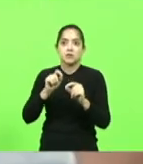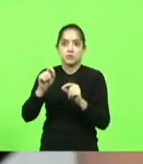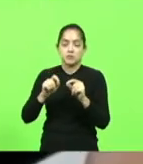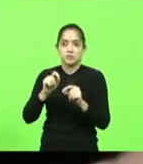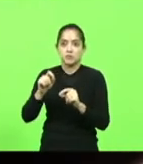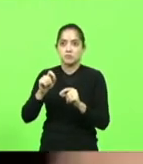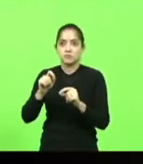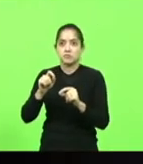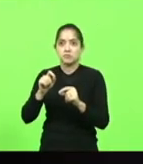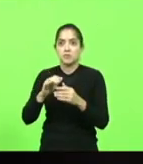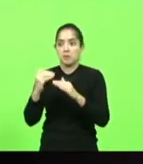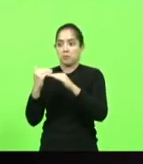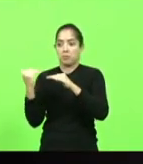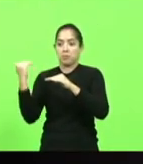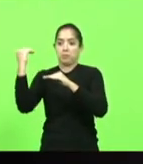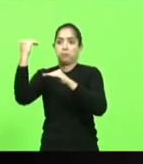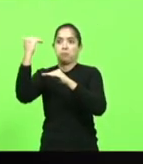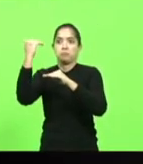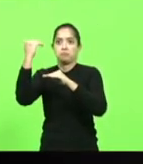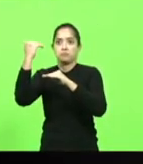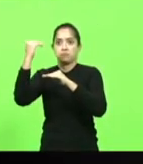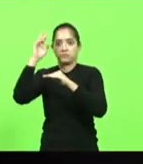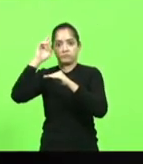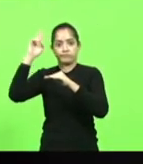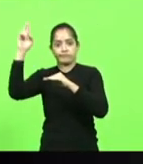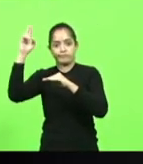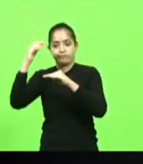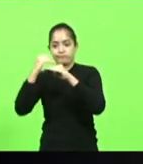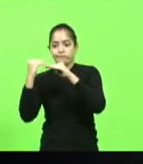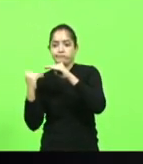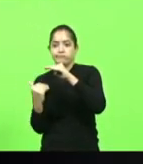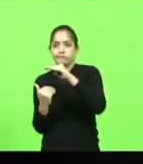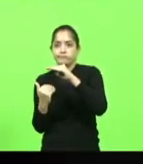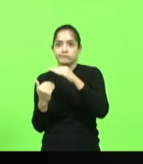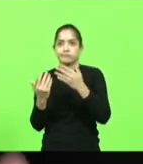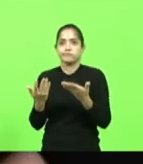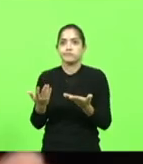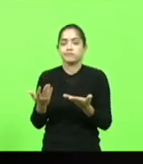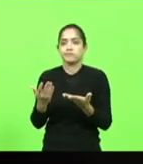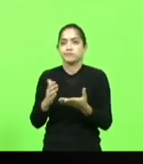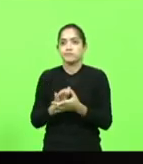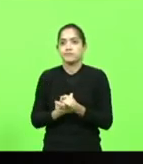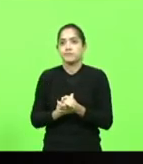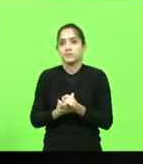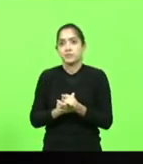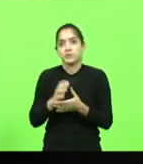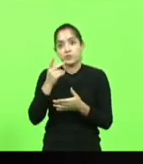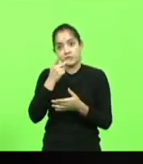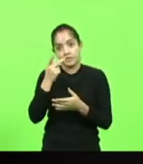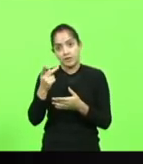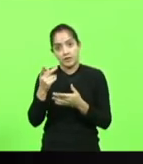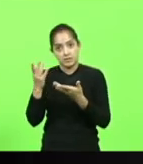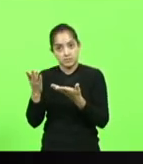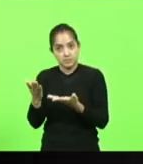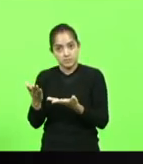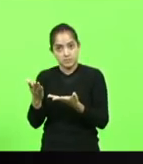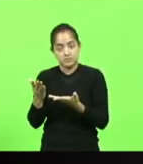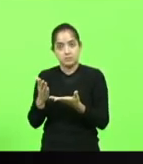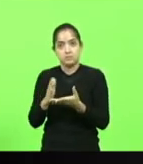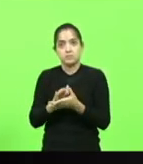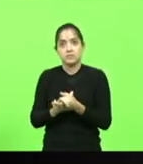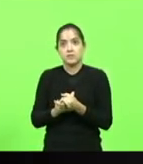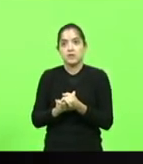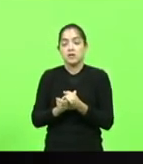tem meritocracia e o cara que é o burro falado pelo comandante aí na Assembleia Legislativa então eu